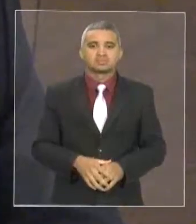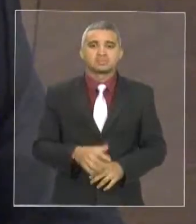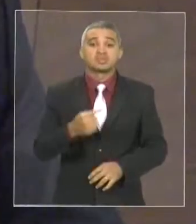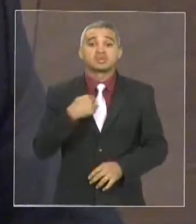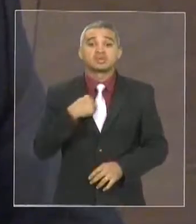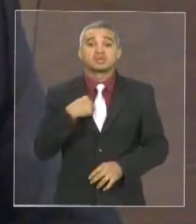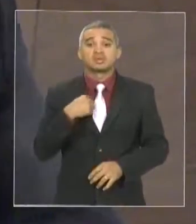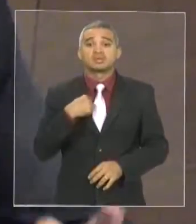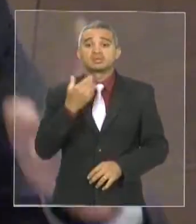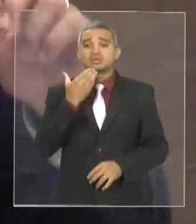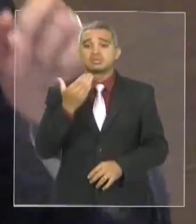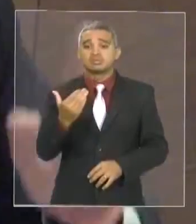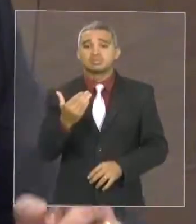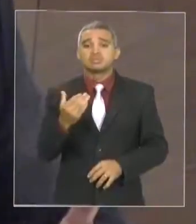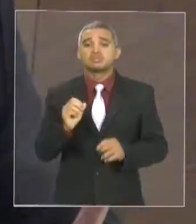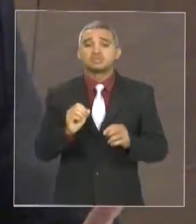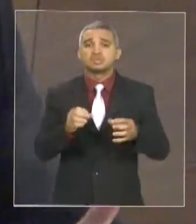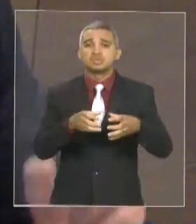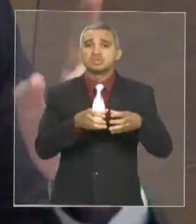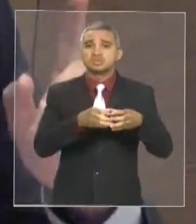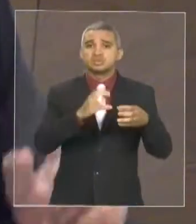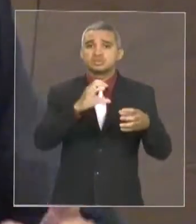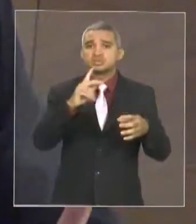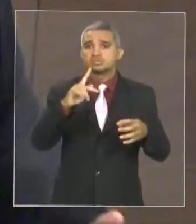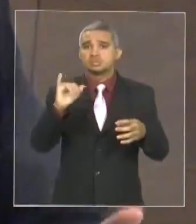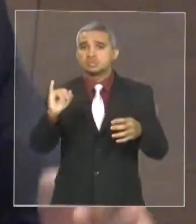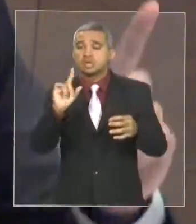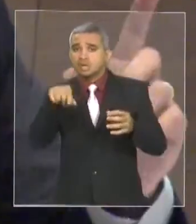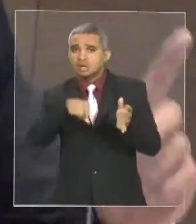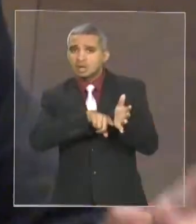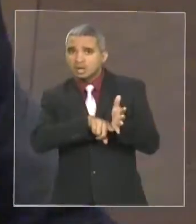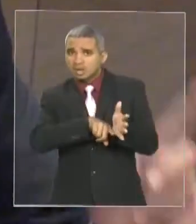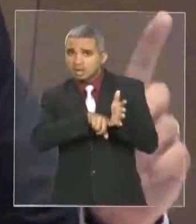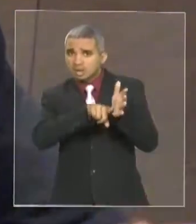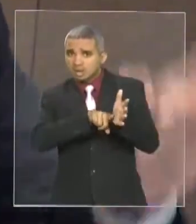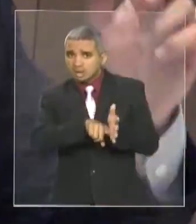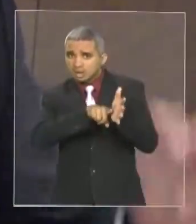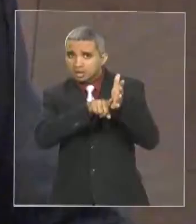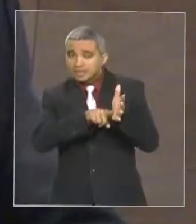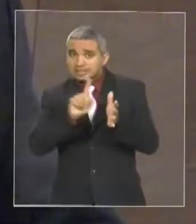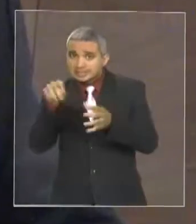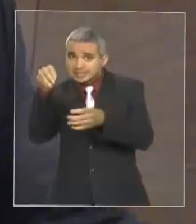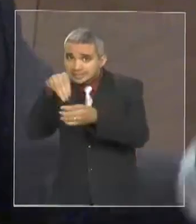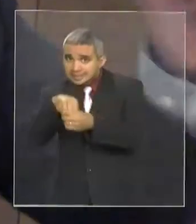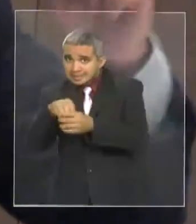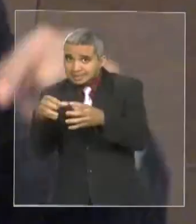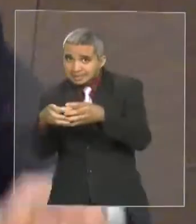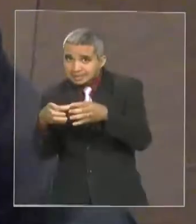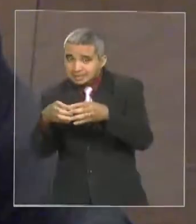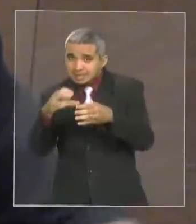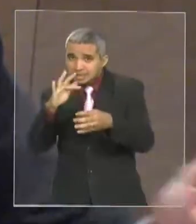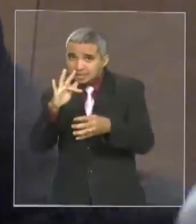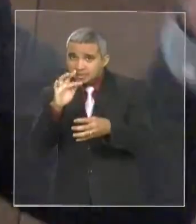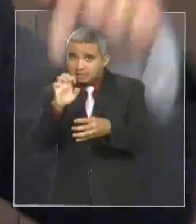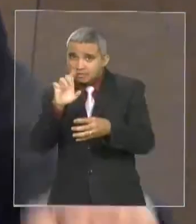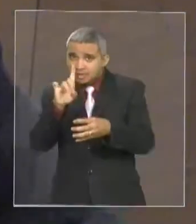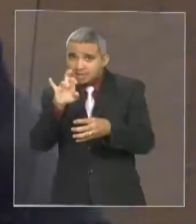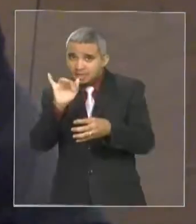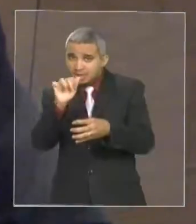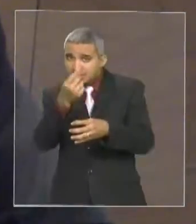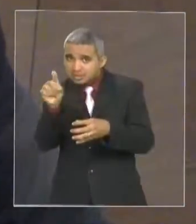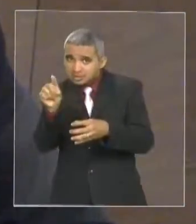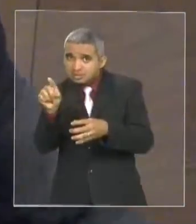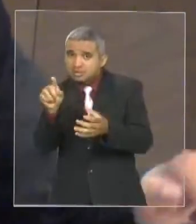CPI, é para apurar possíveis irregularidades na Federação Maranhense de Futebol, pelo desmando e pela